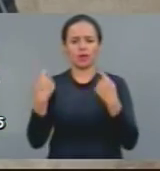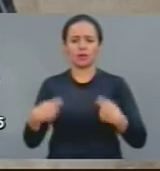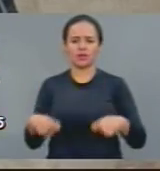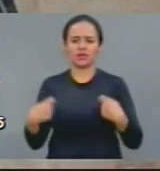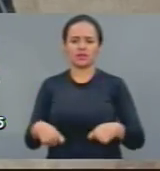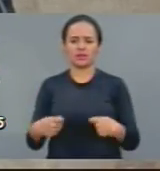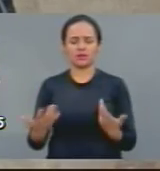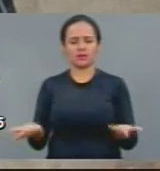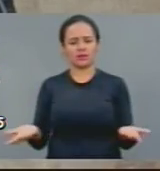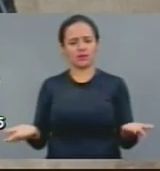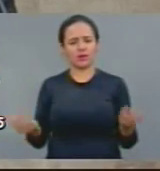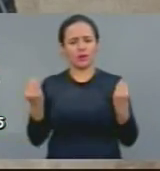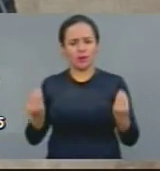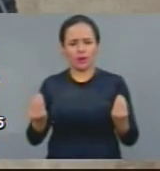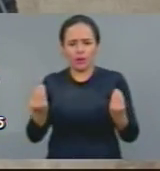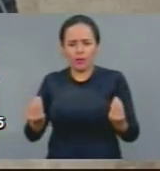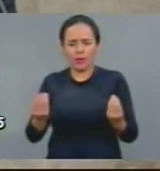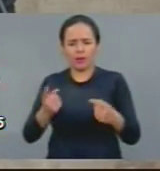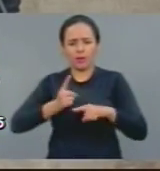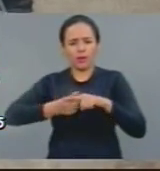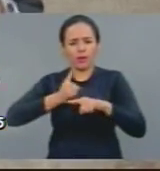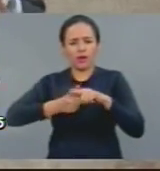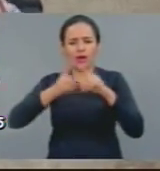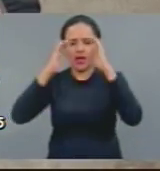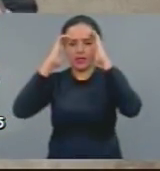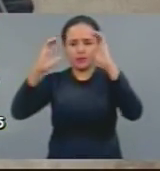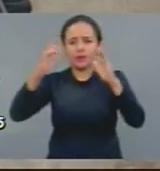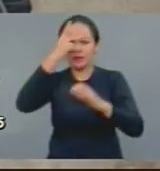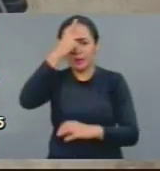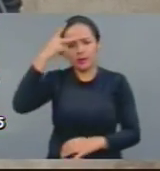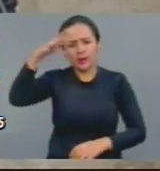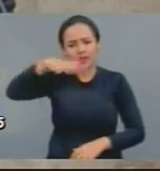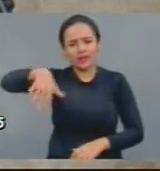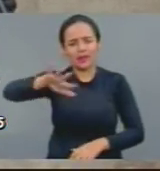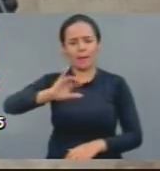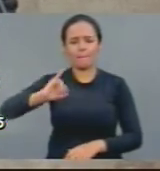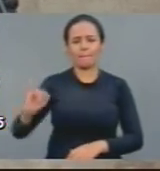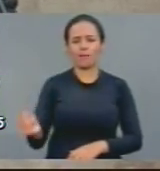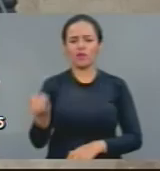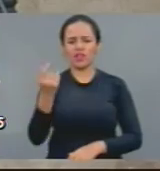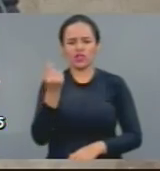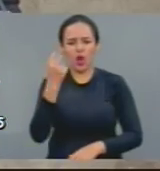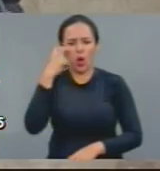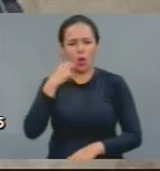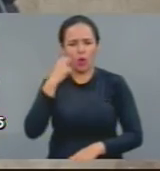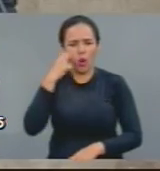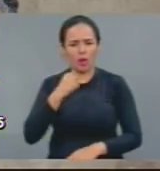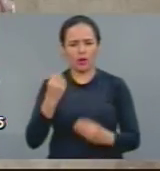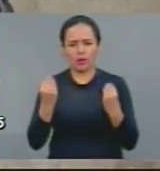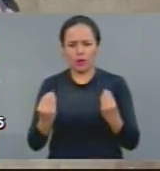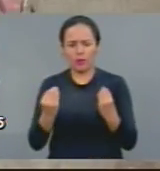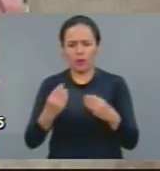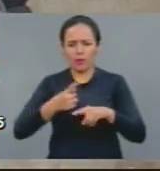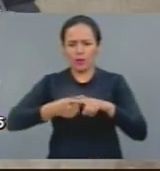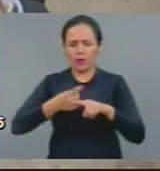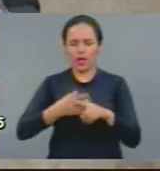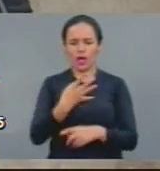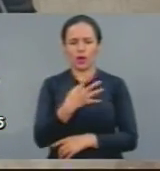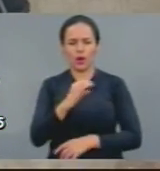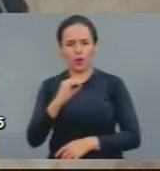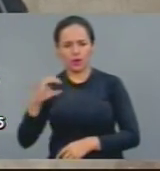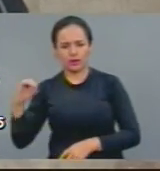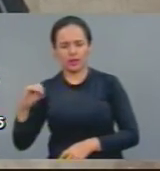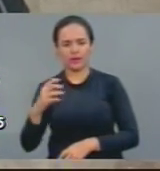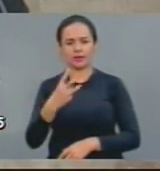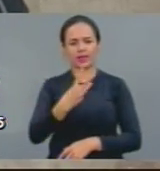é humanamente desleal, humanamente desleal, você cobrar de uma pessoa 400%, 300%,